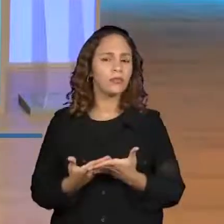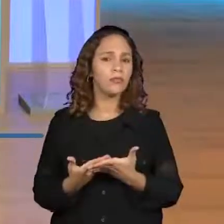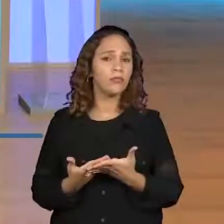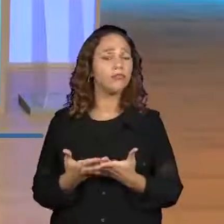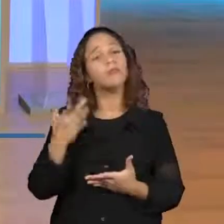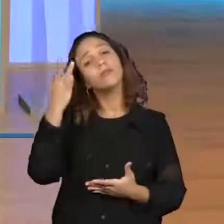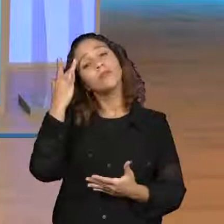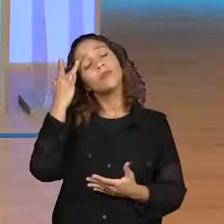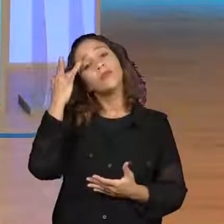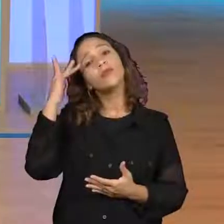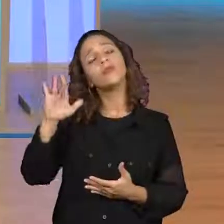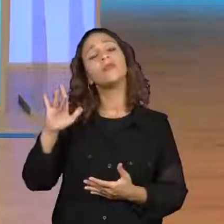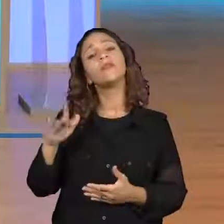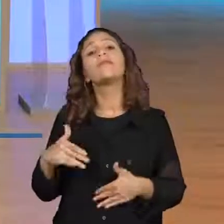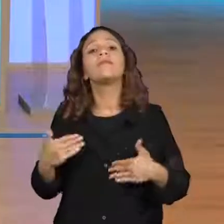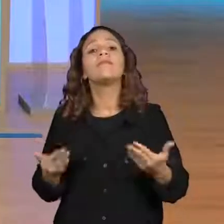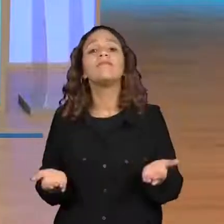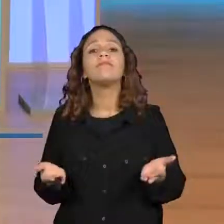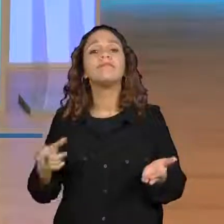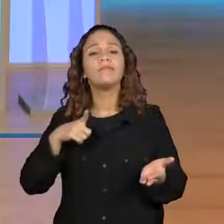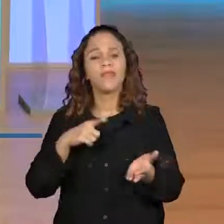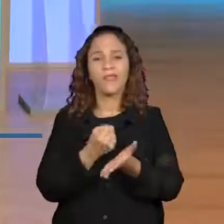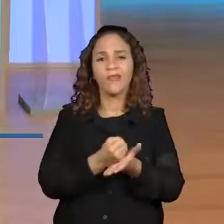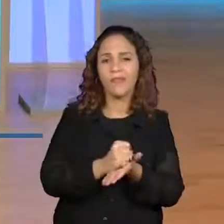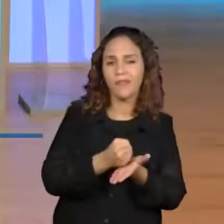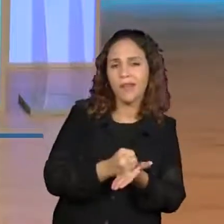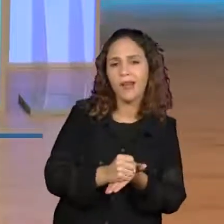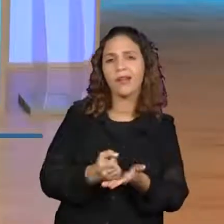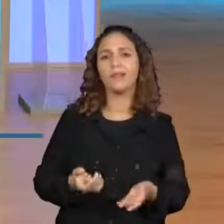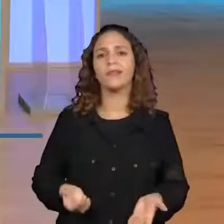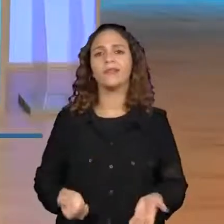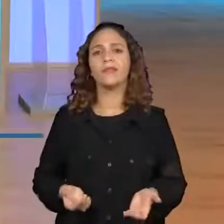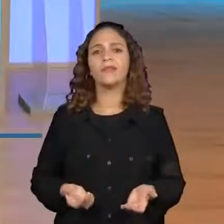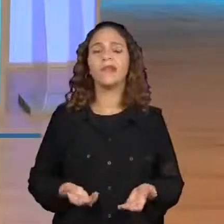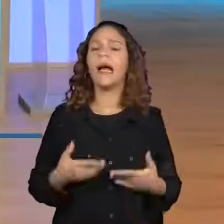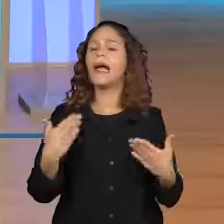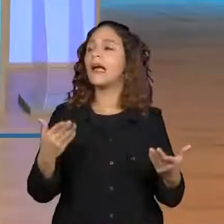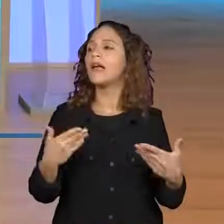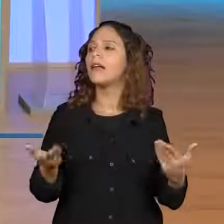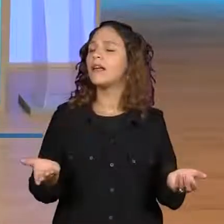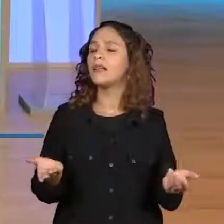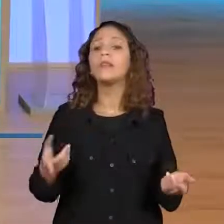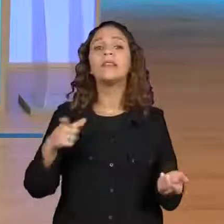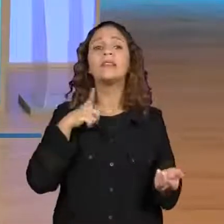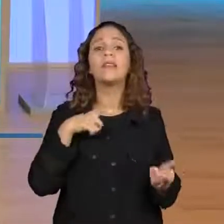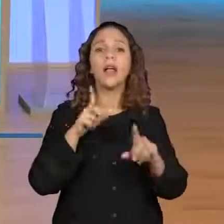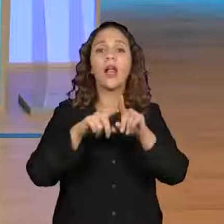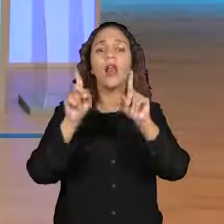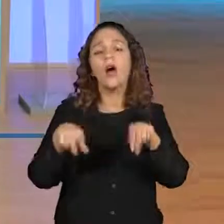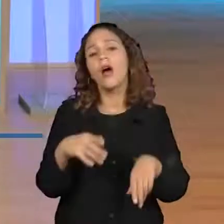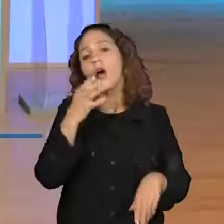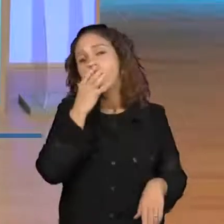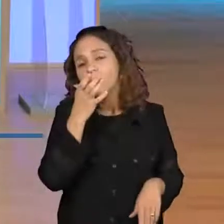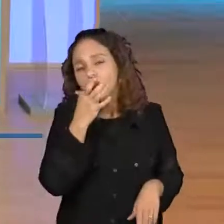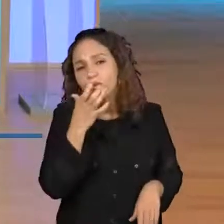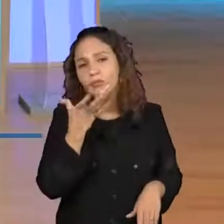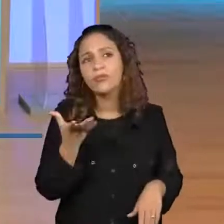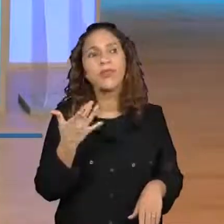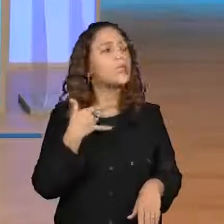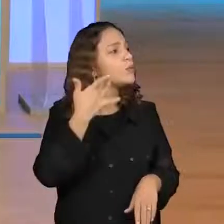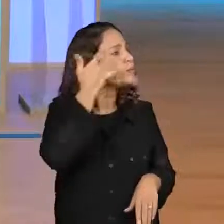exemplo, se tem uma farmácia do lado, alguém pergunta, ah, tem, sei lá, um pet shop aqui próximo? Não sei.